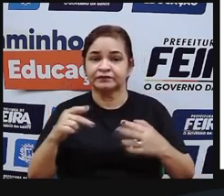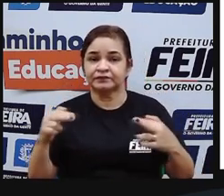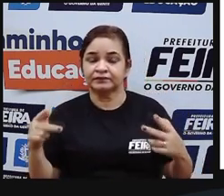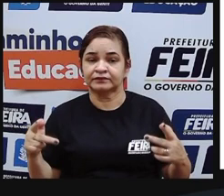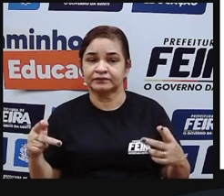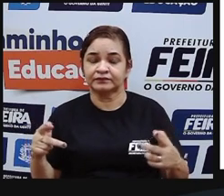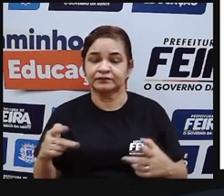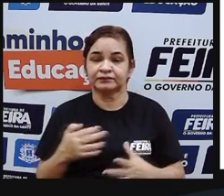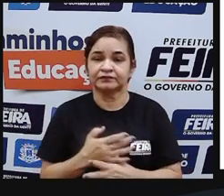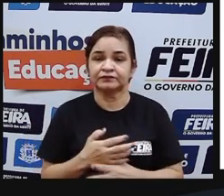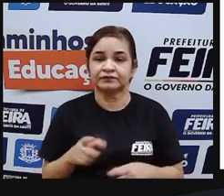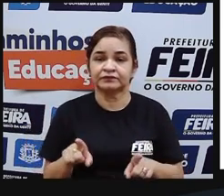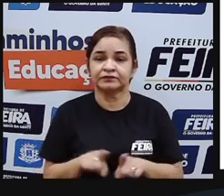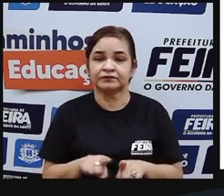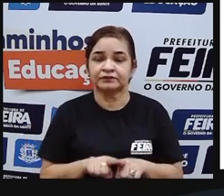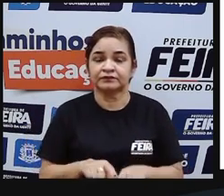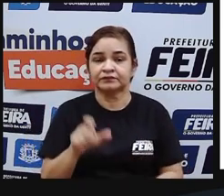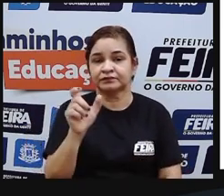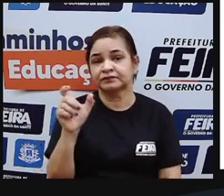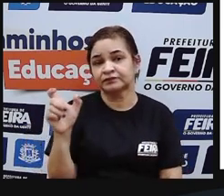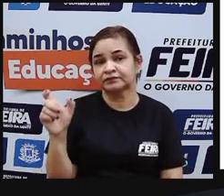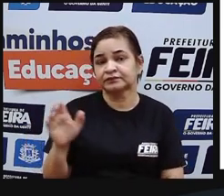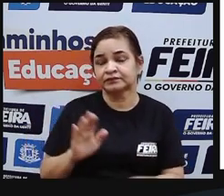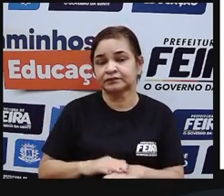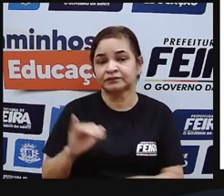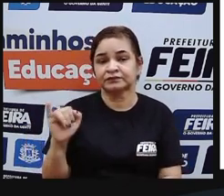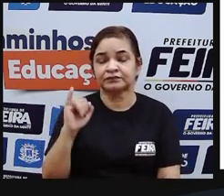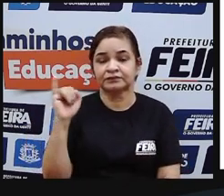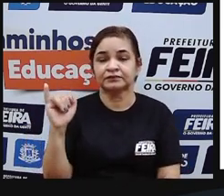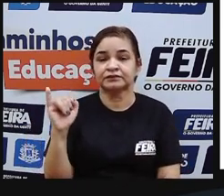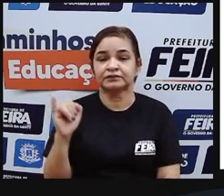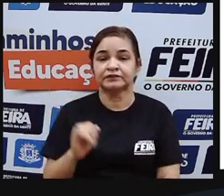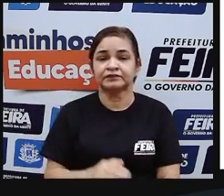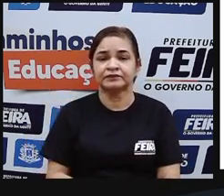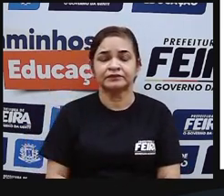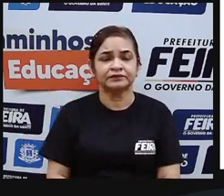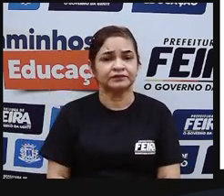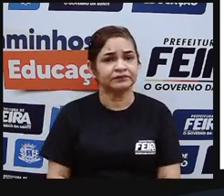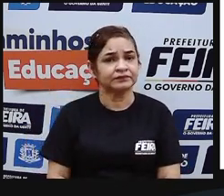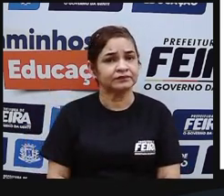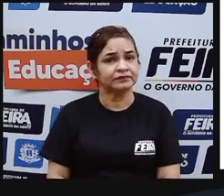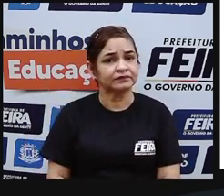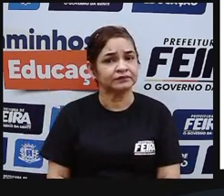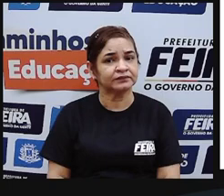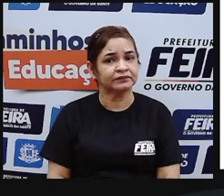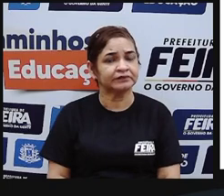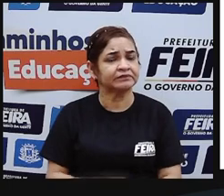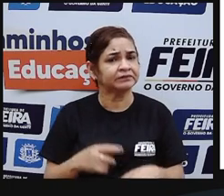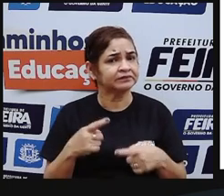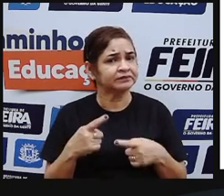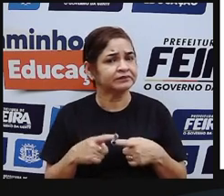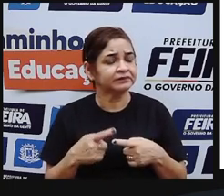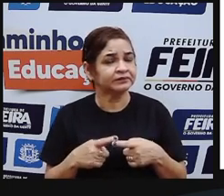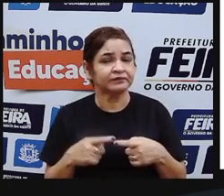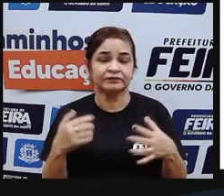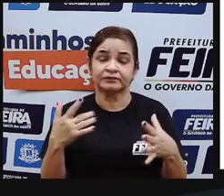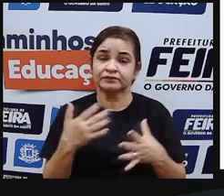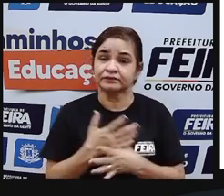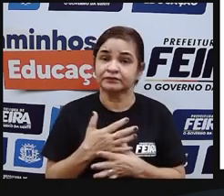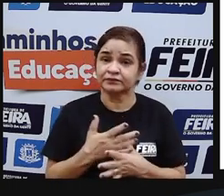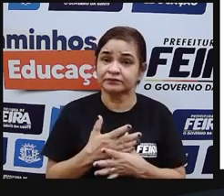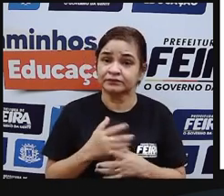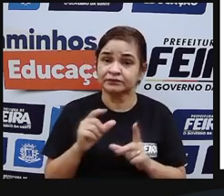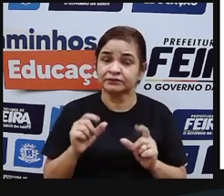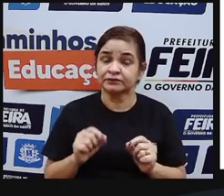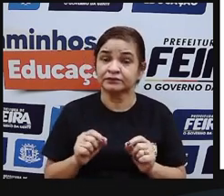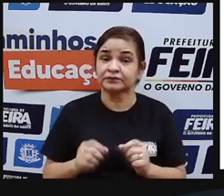Itzá são as cidades mais importantes dos maias por que que é uma cidade estado teocrática porque aqui eles